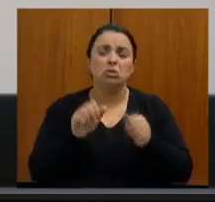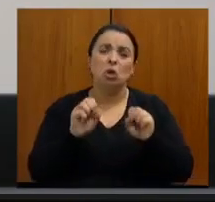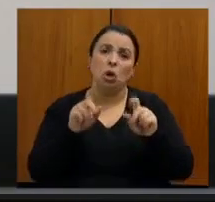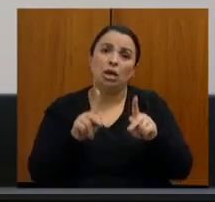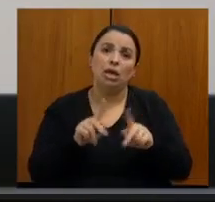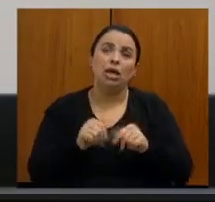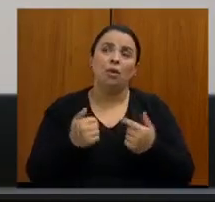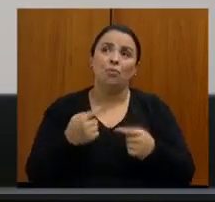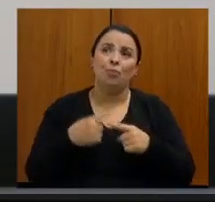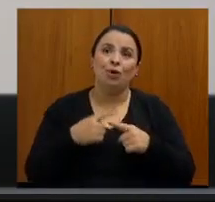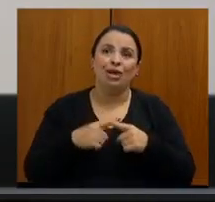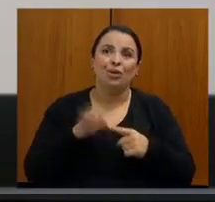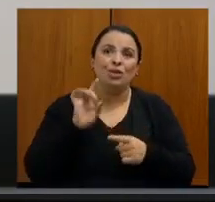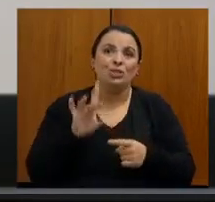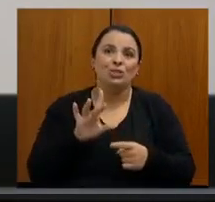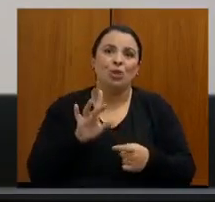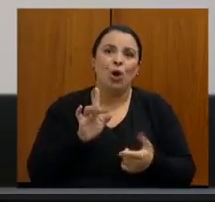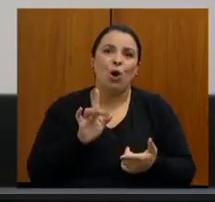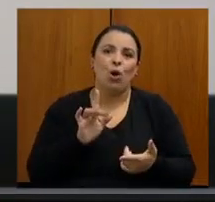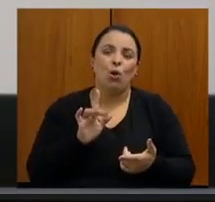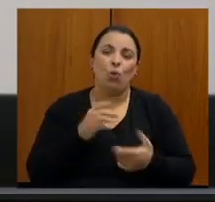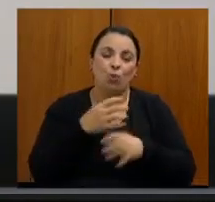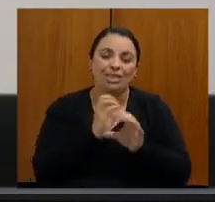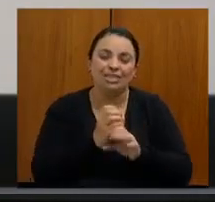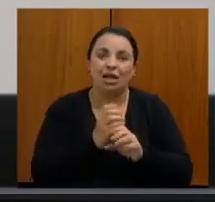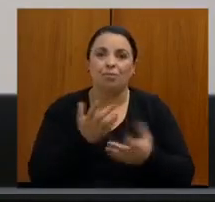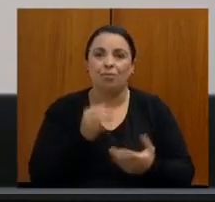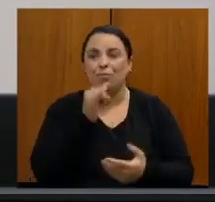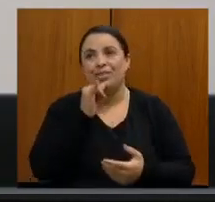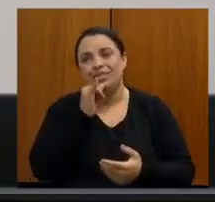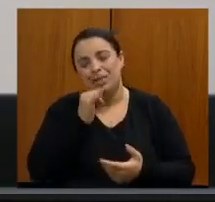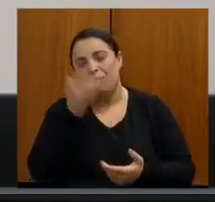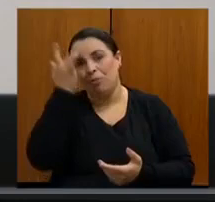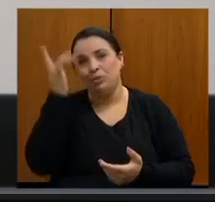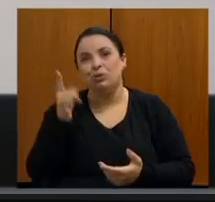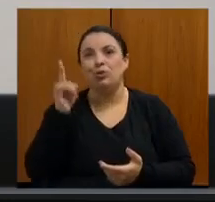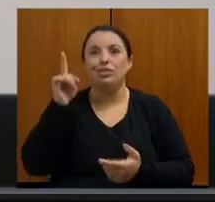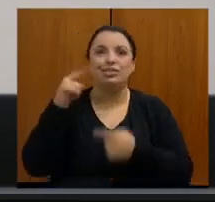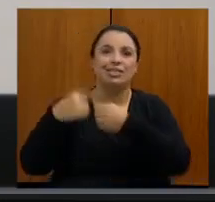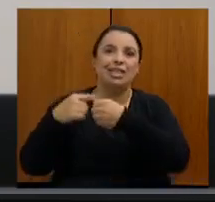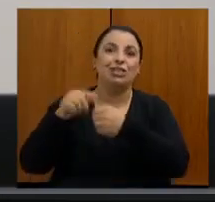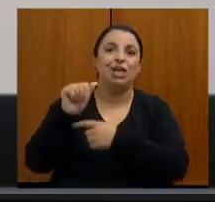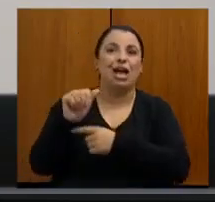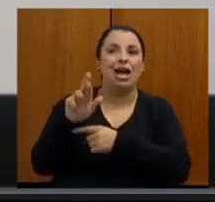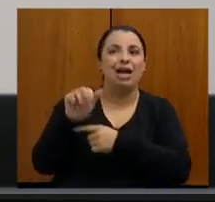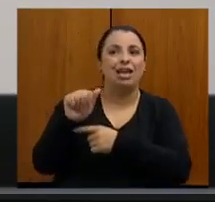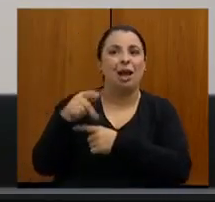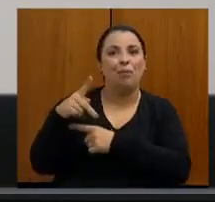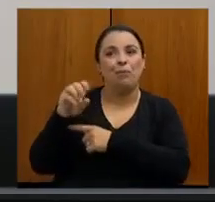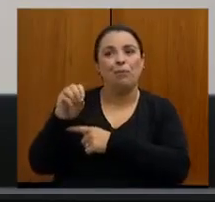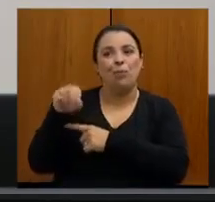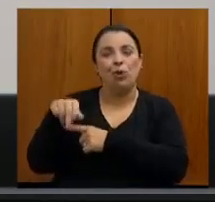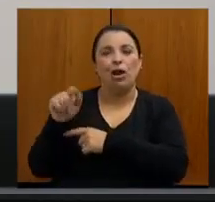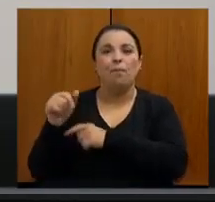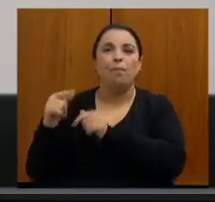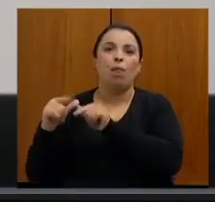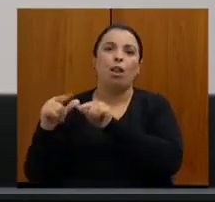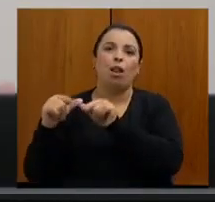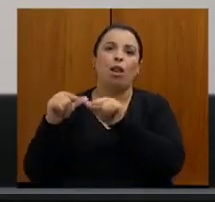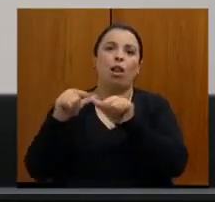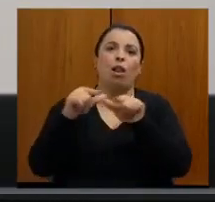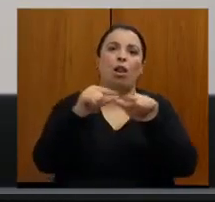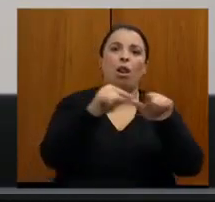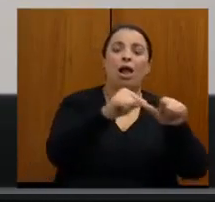o exame. Porque o paciente também, que sai lá de Araponga, vai lá em Manhuaçu, viaja 200 quilômetros, para fazer a